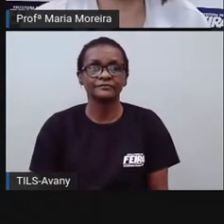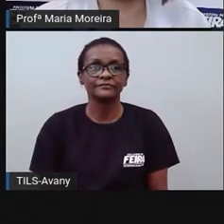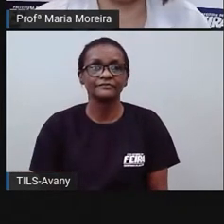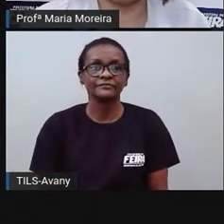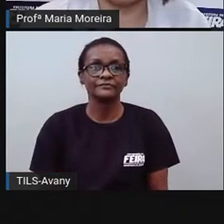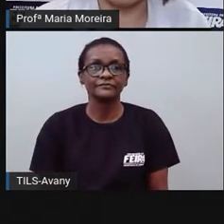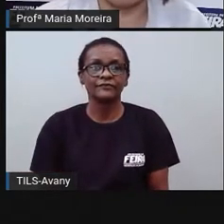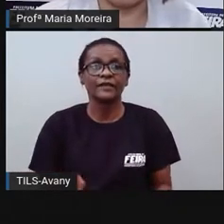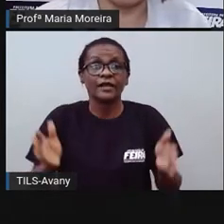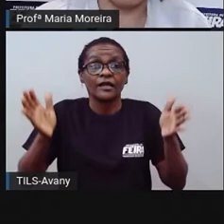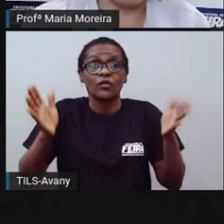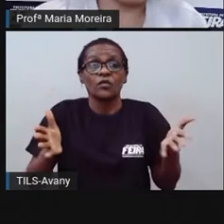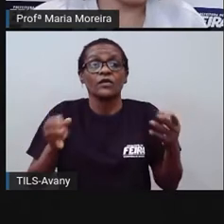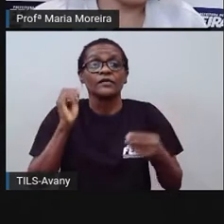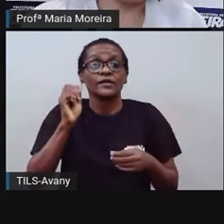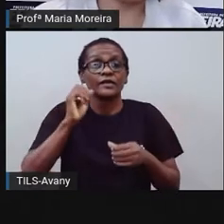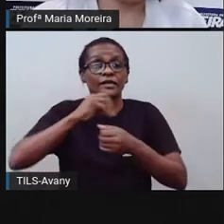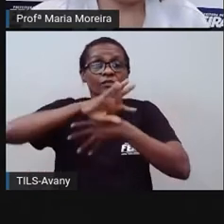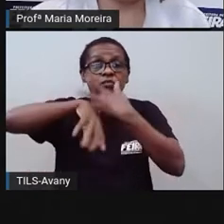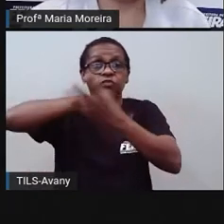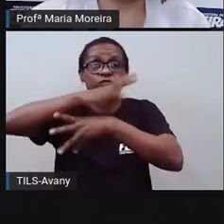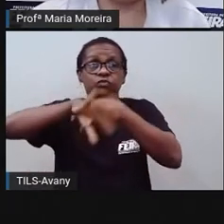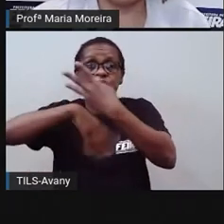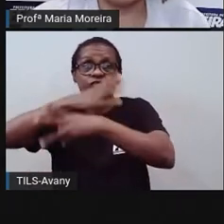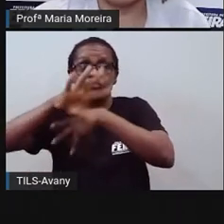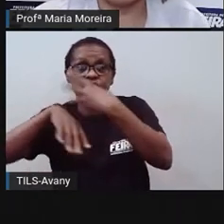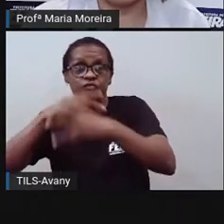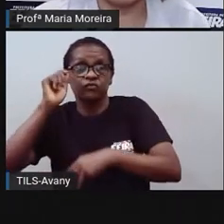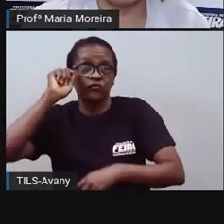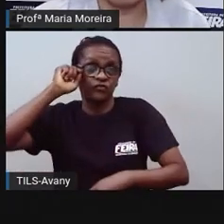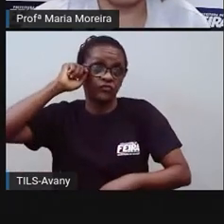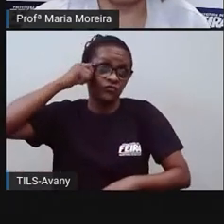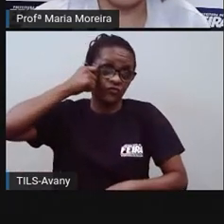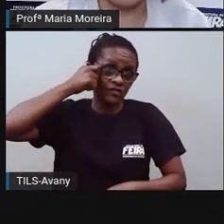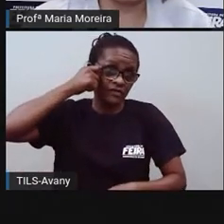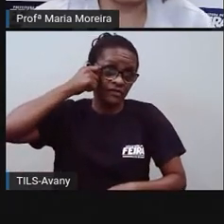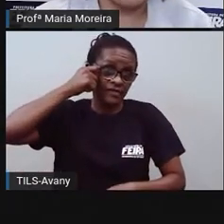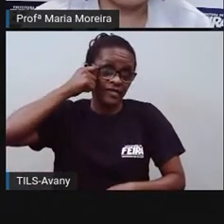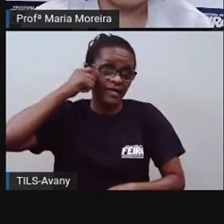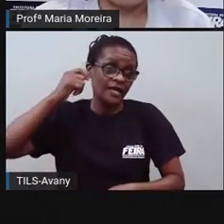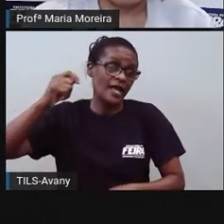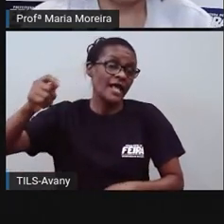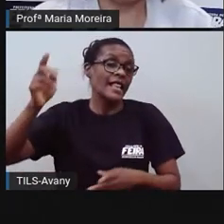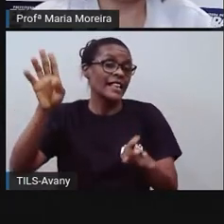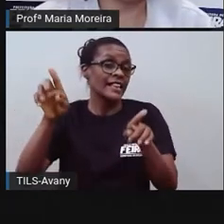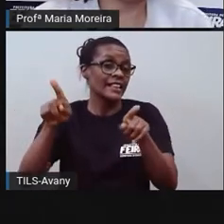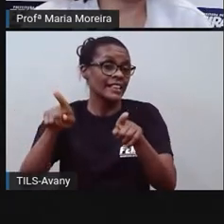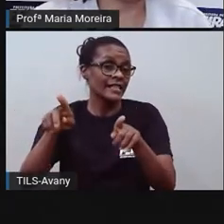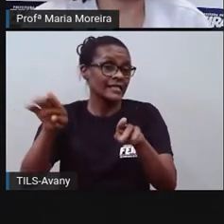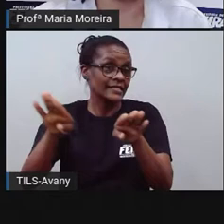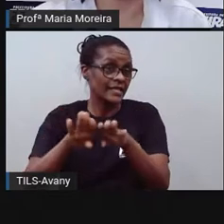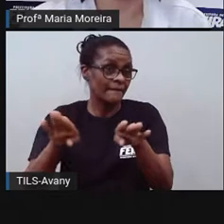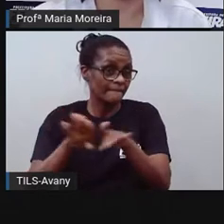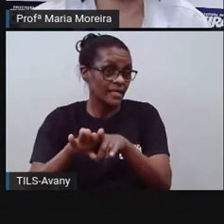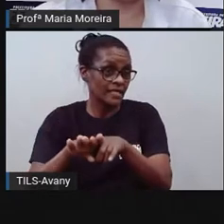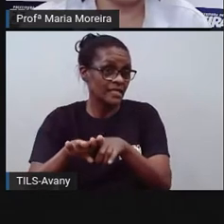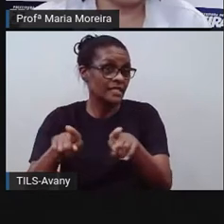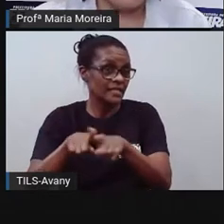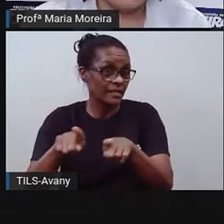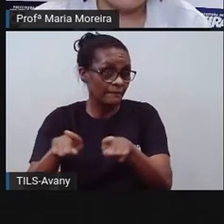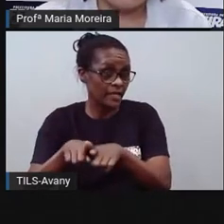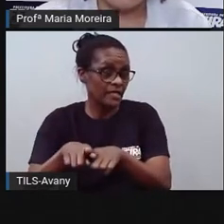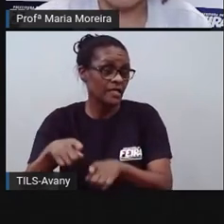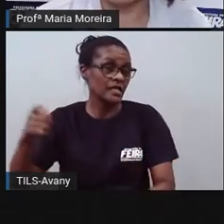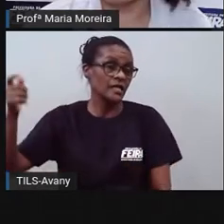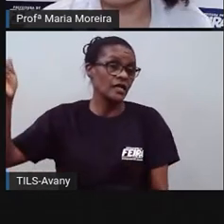miscigenação entre africanos, indígenas e europeus é a base da formação populacional